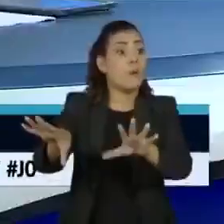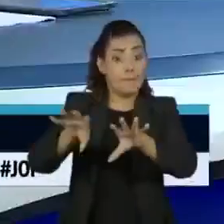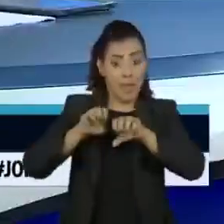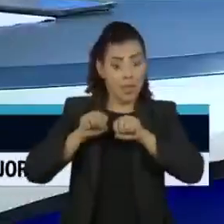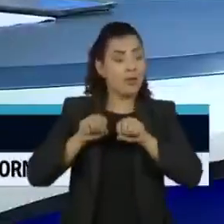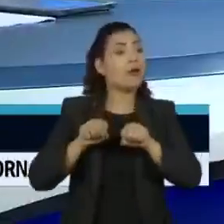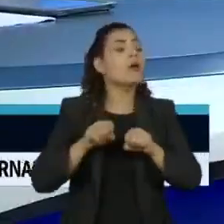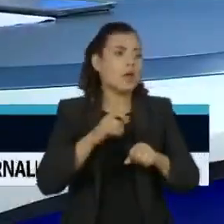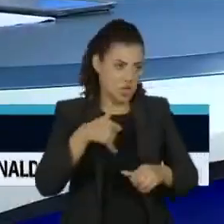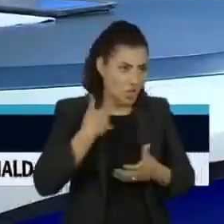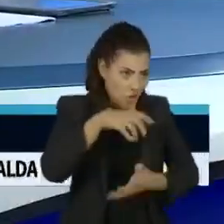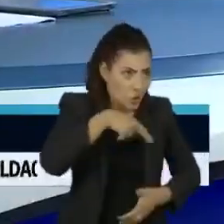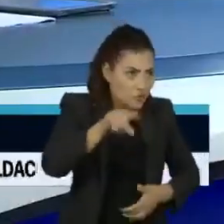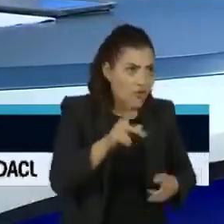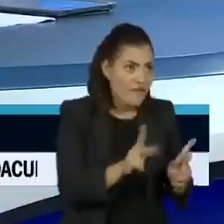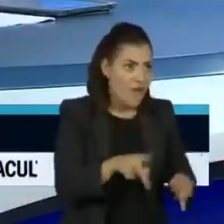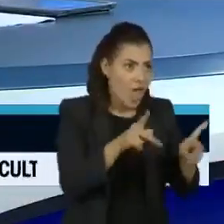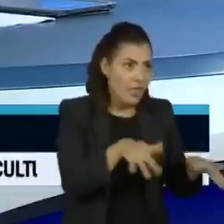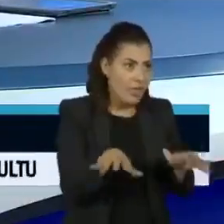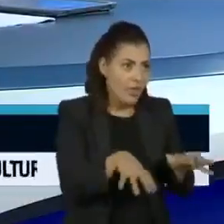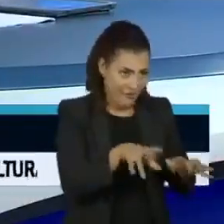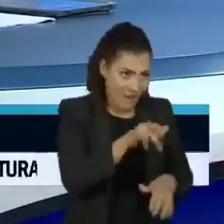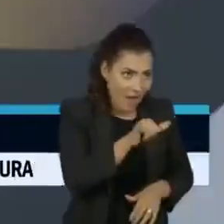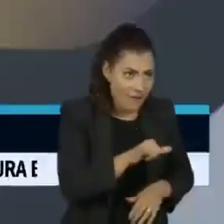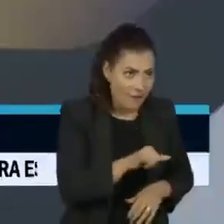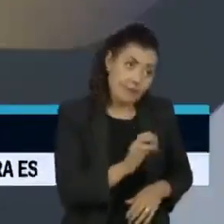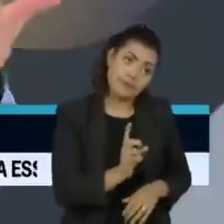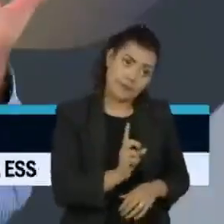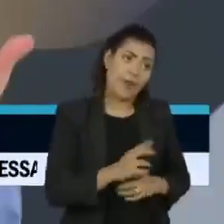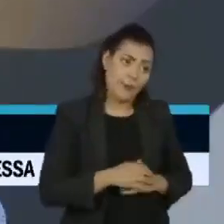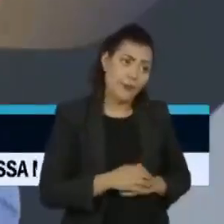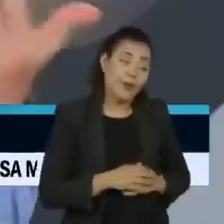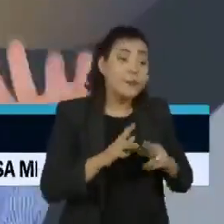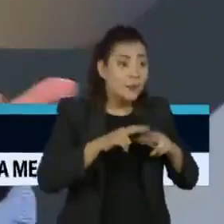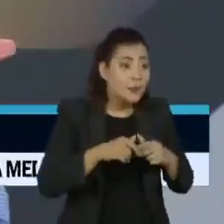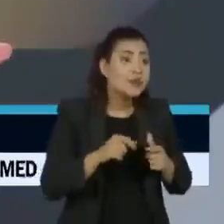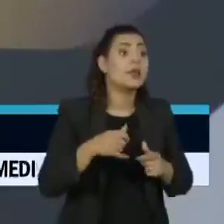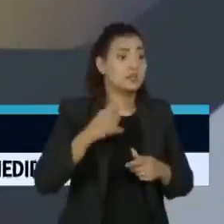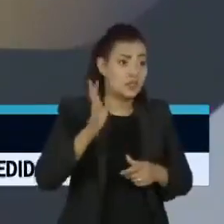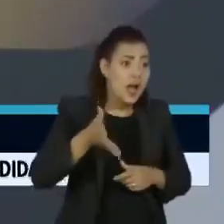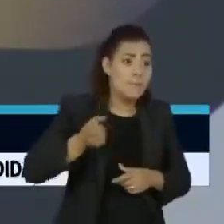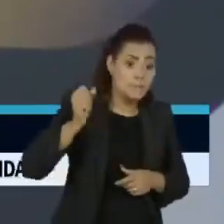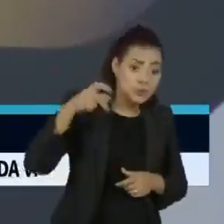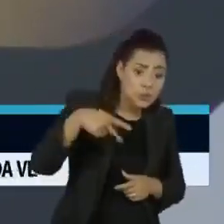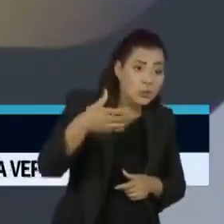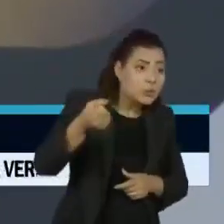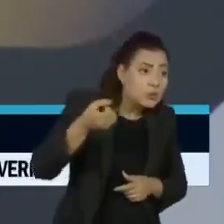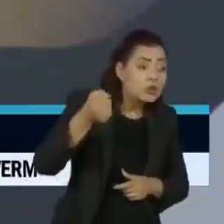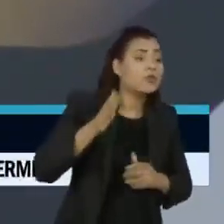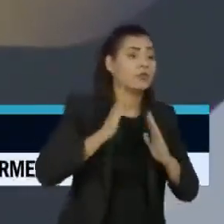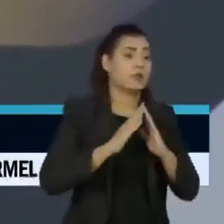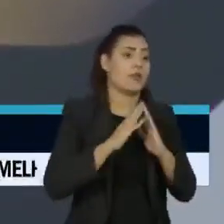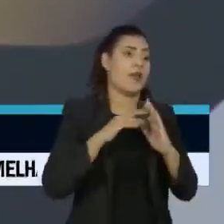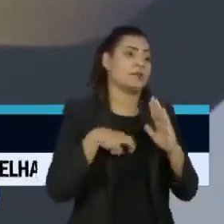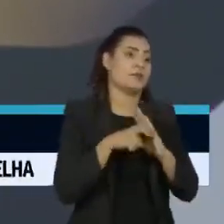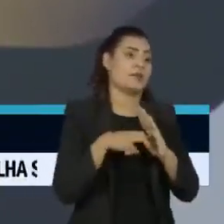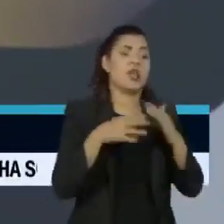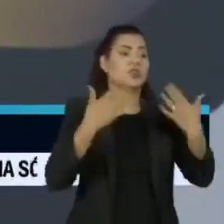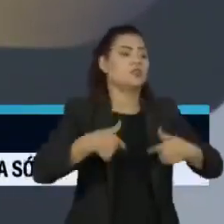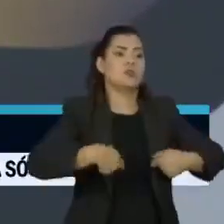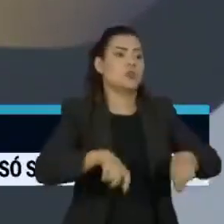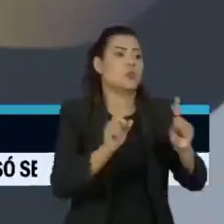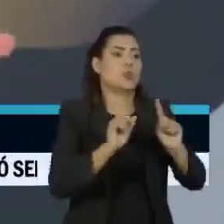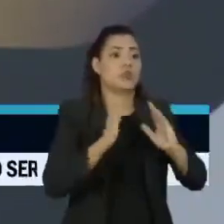baile funk, dificilmente ele está trabalhando para sobreviver, porque ele já tem sua aposentadoria e nem sempre precisa